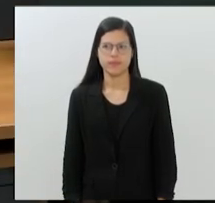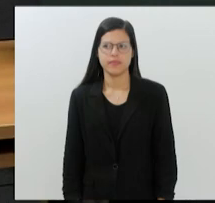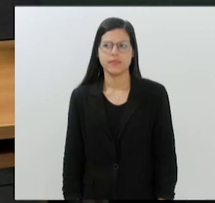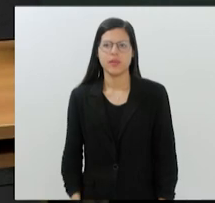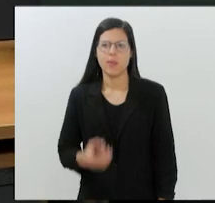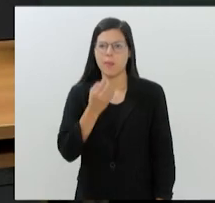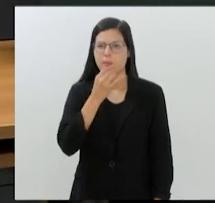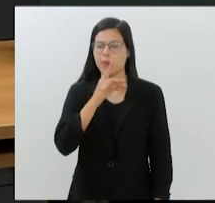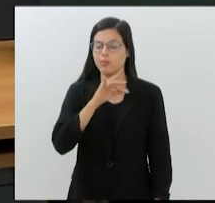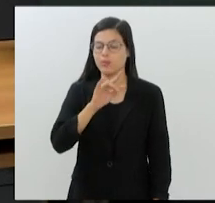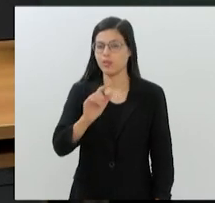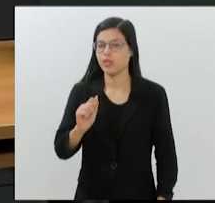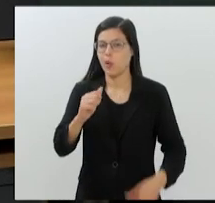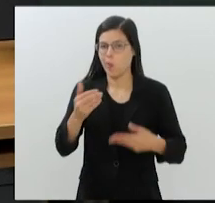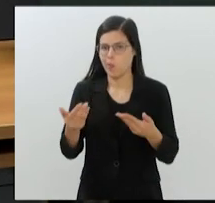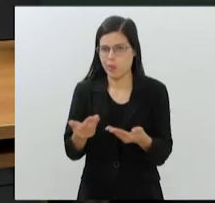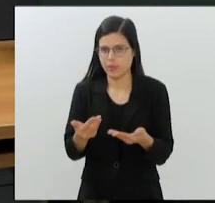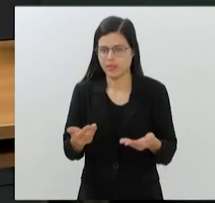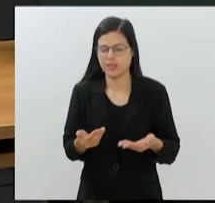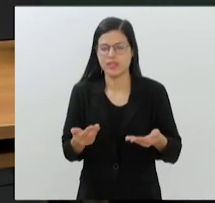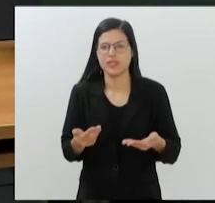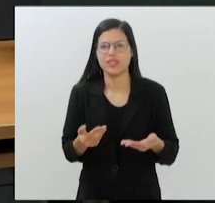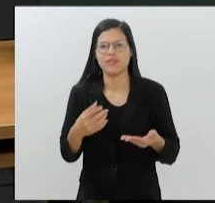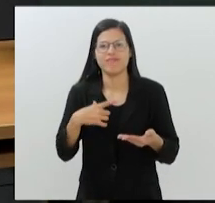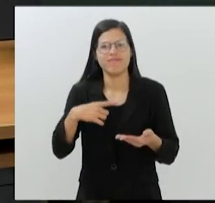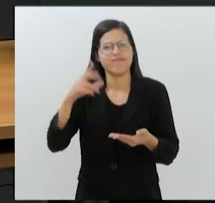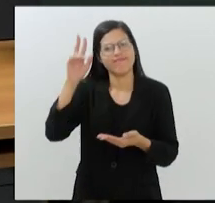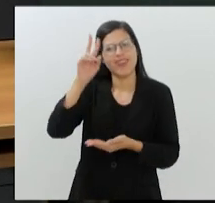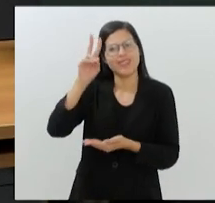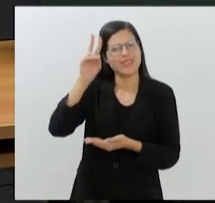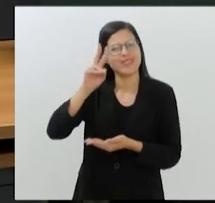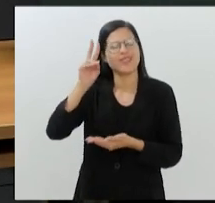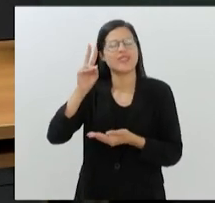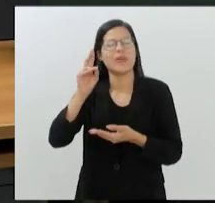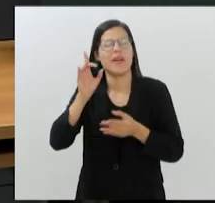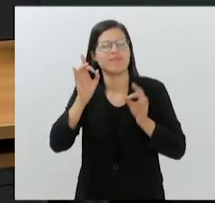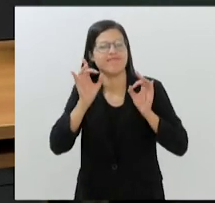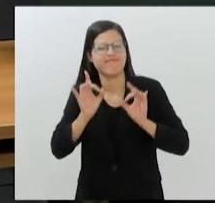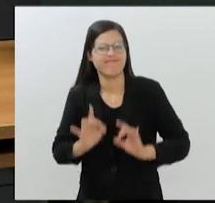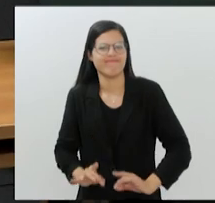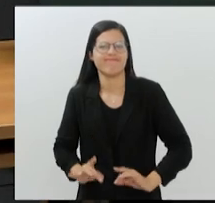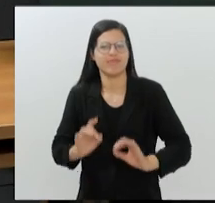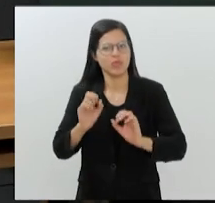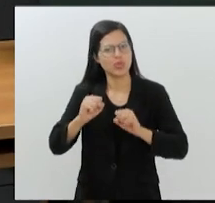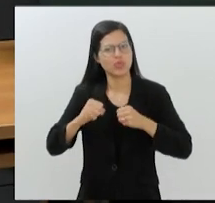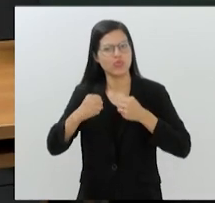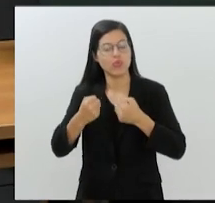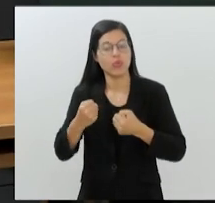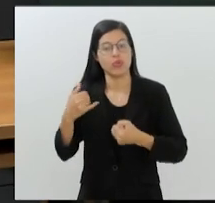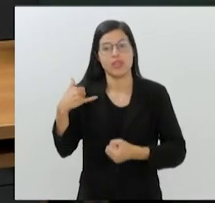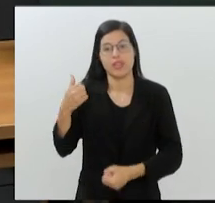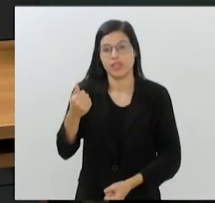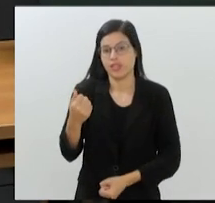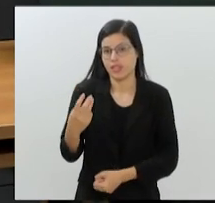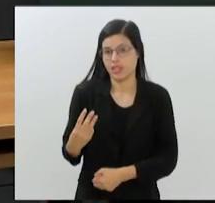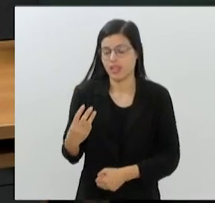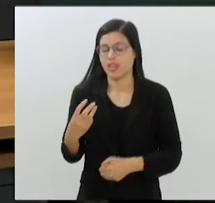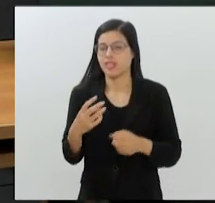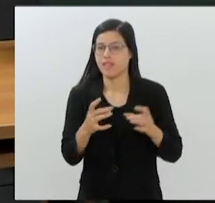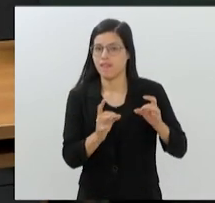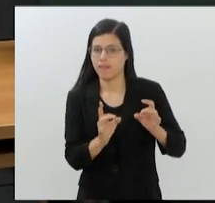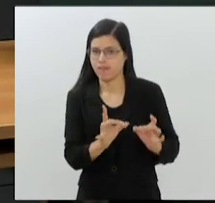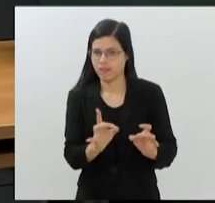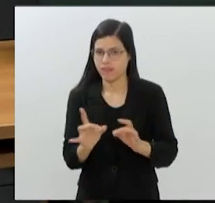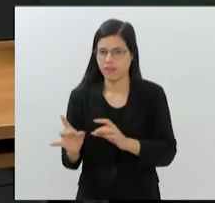Bom Dia. Hoje a gente traz uma história muito especial de determinação. Aos 13 anos, ele era ambulante e vendia